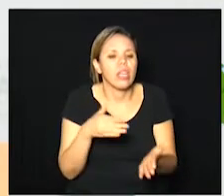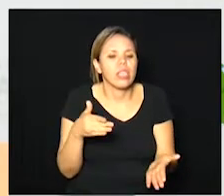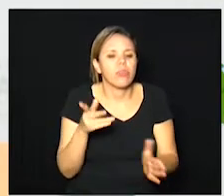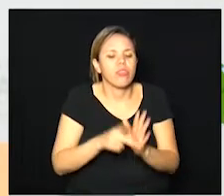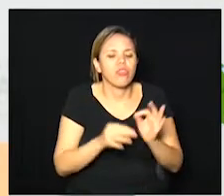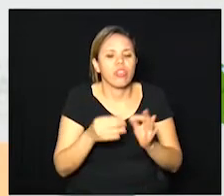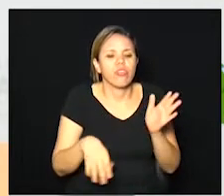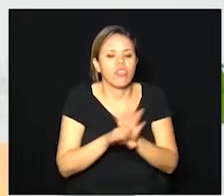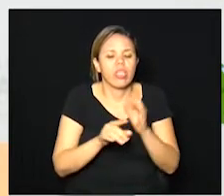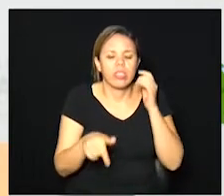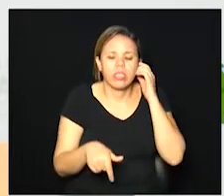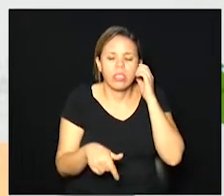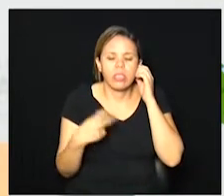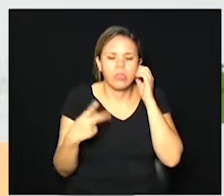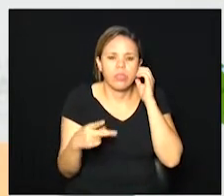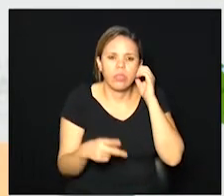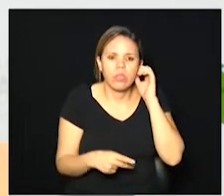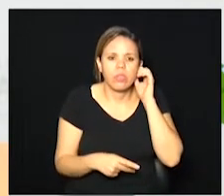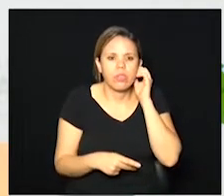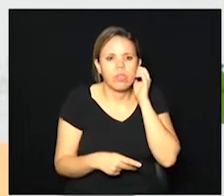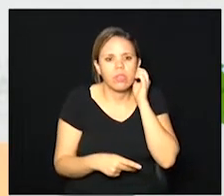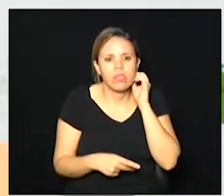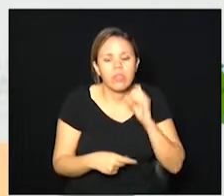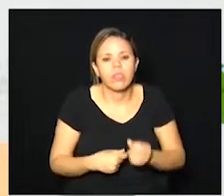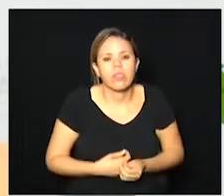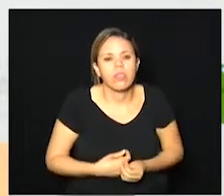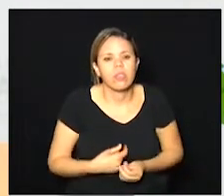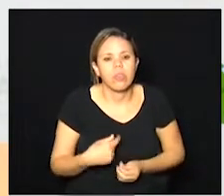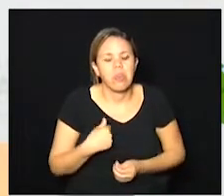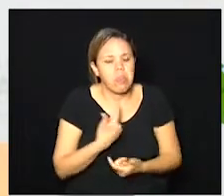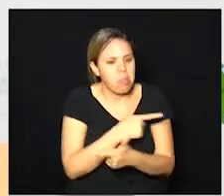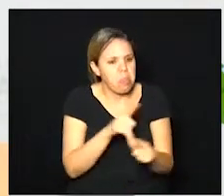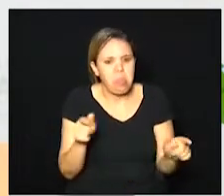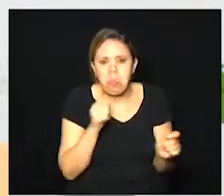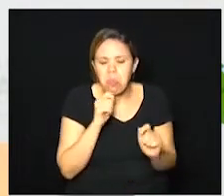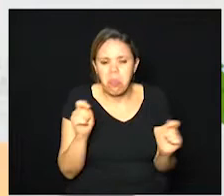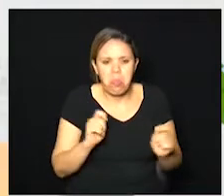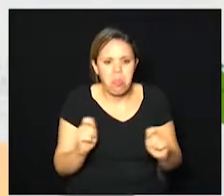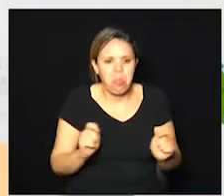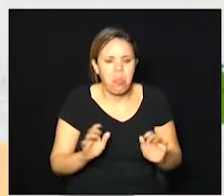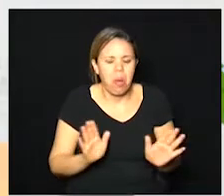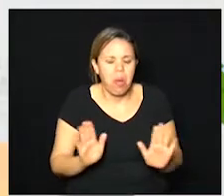chegasse aqui para o senhor não não houve nenhum tipo de